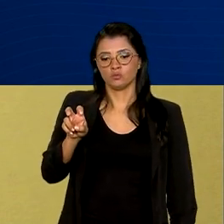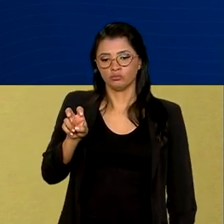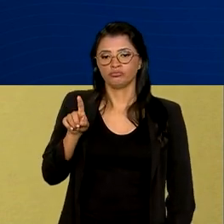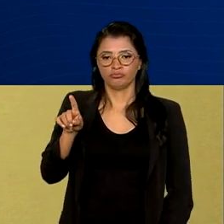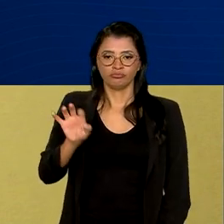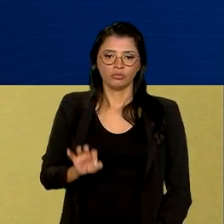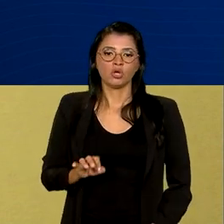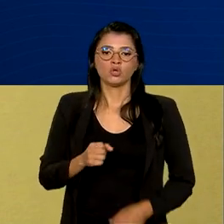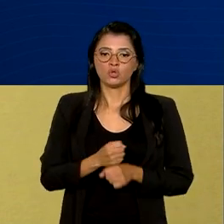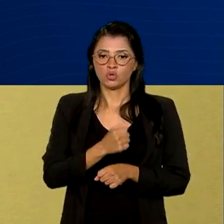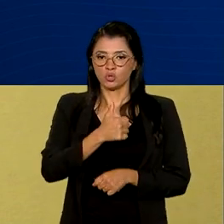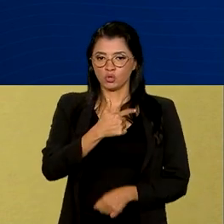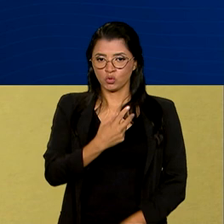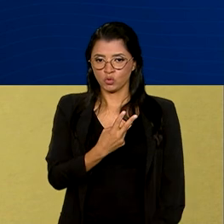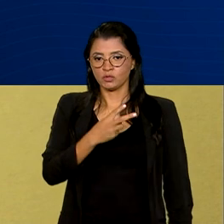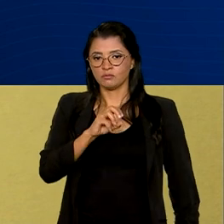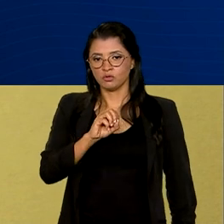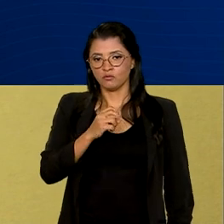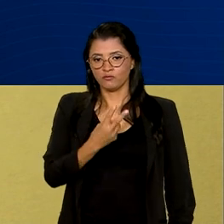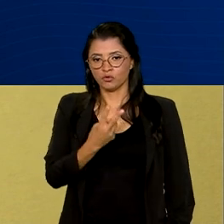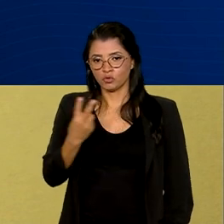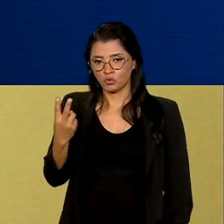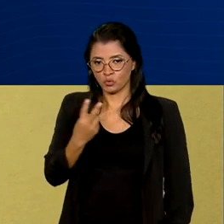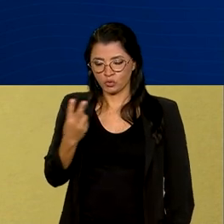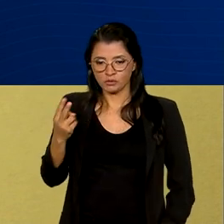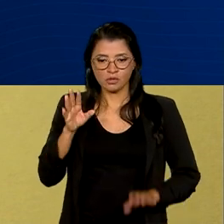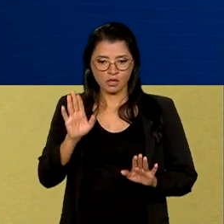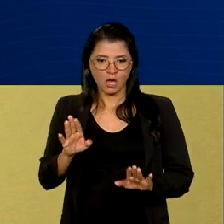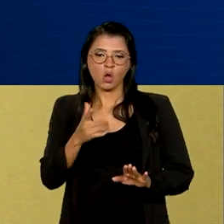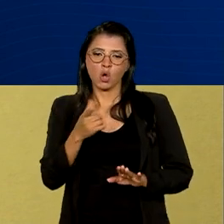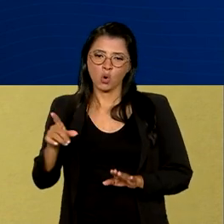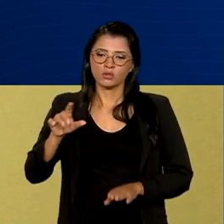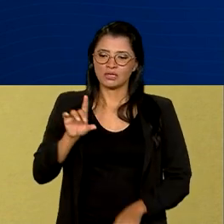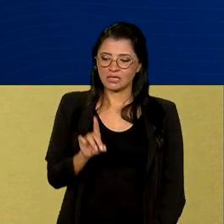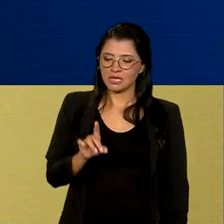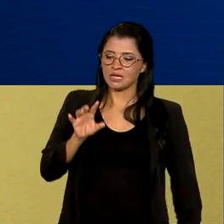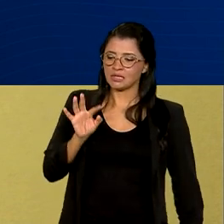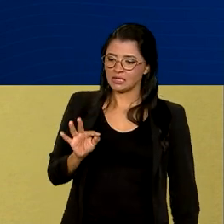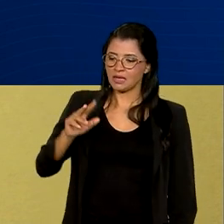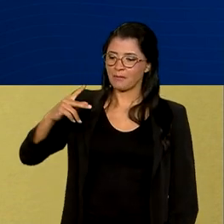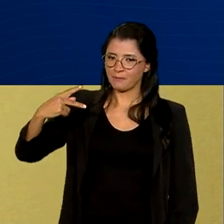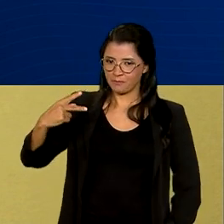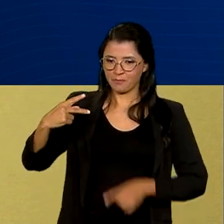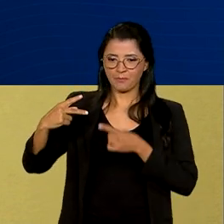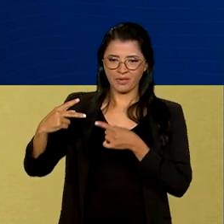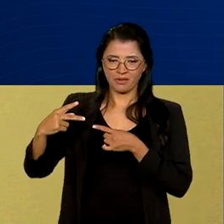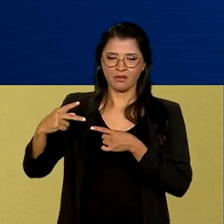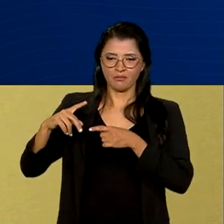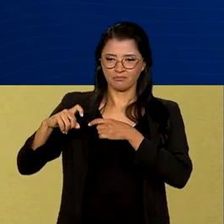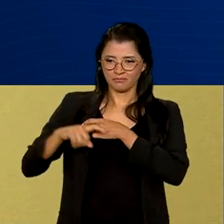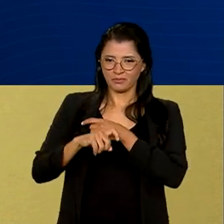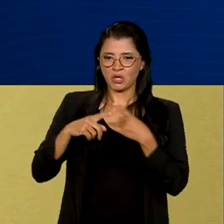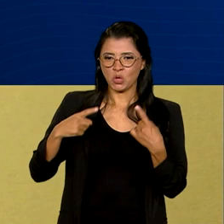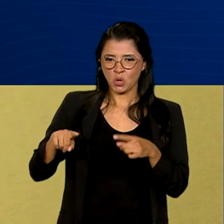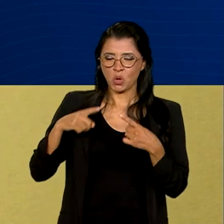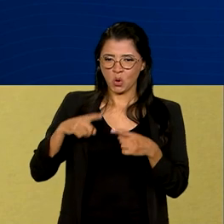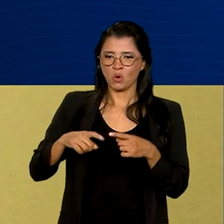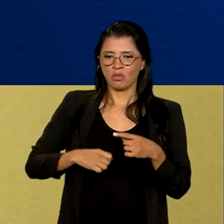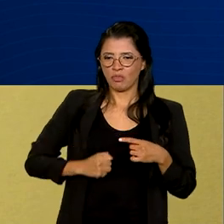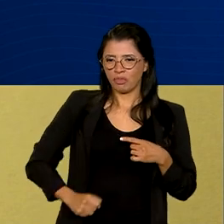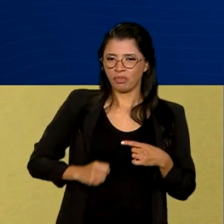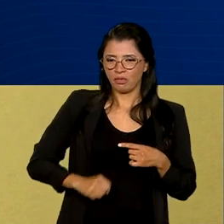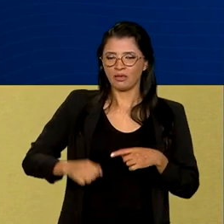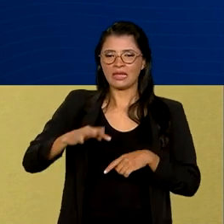em 2022. Em relação à vacina DTP, tríplice bacteriana contra difteria,